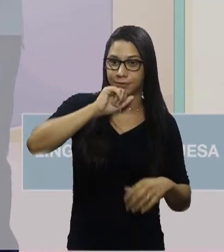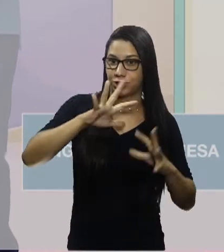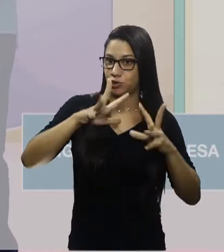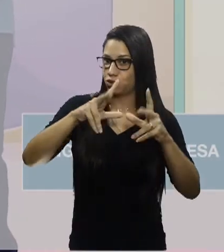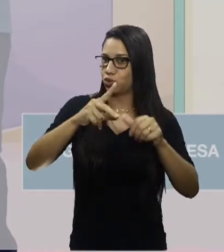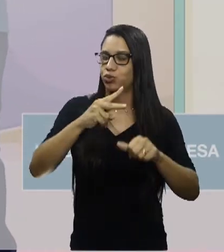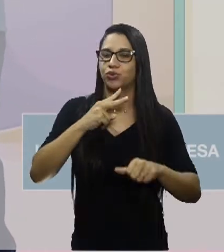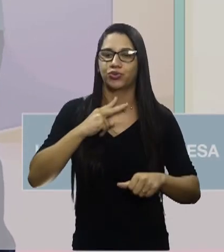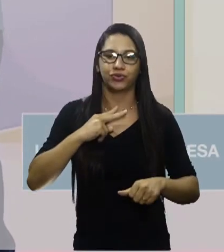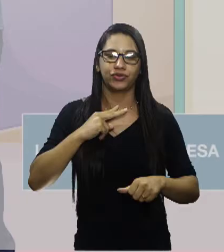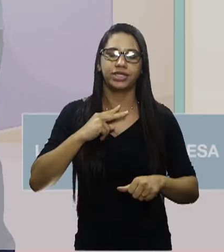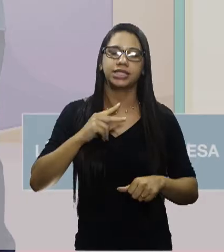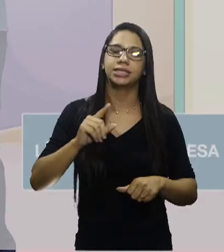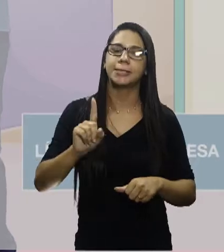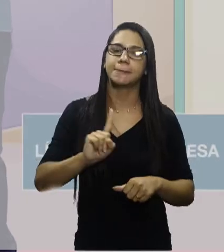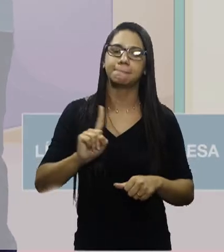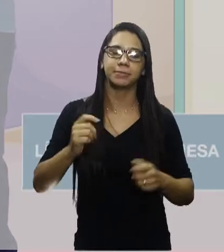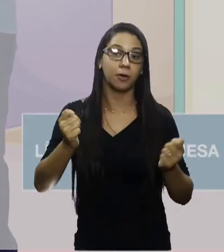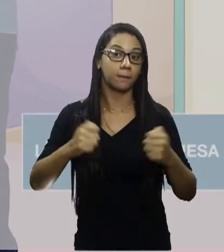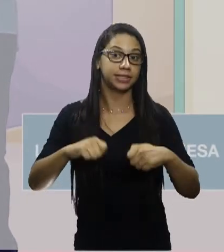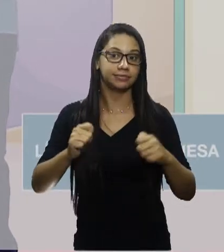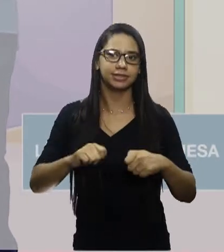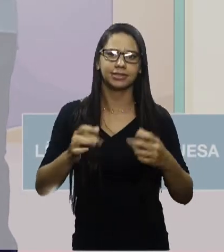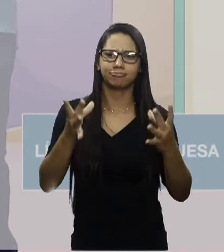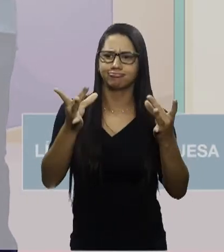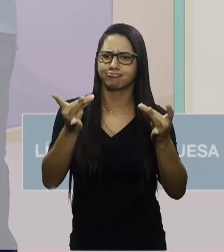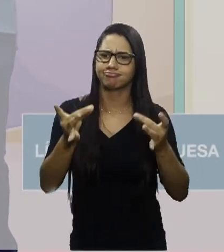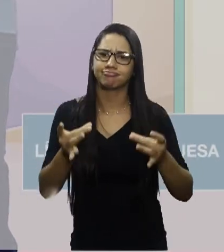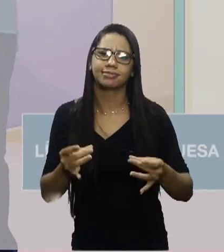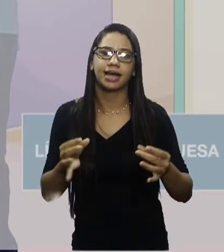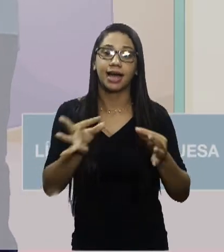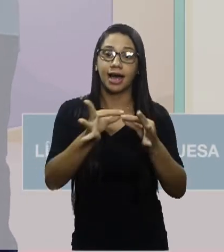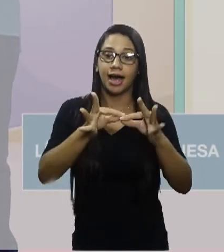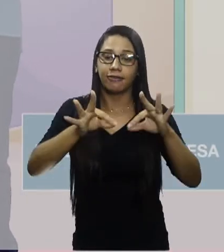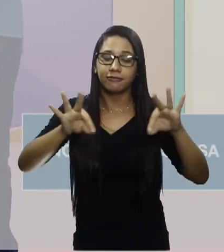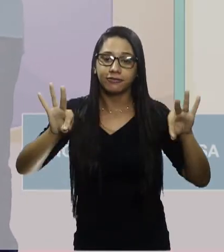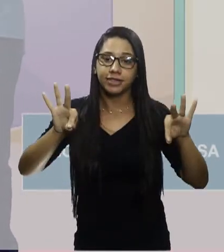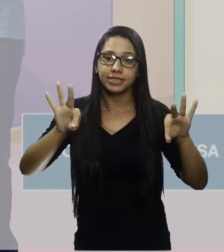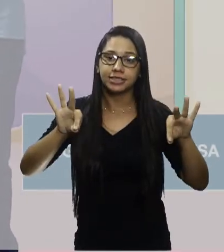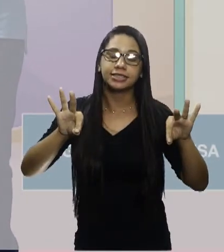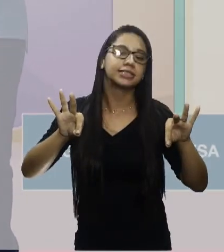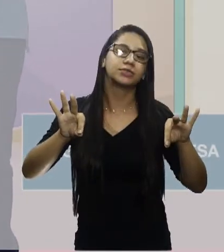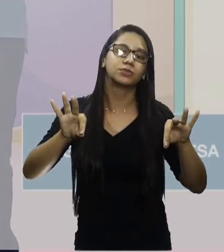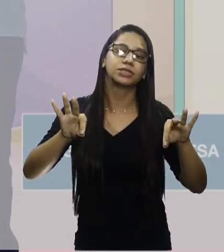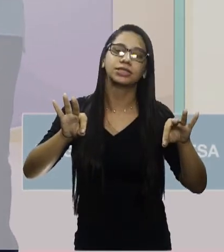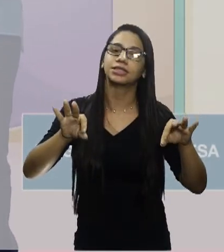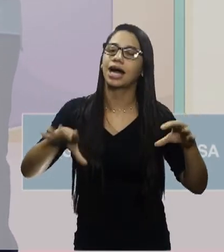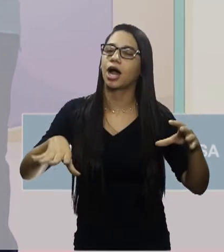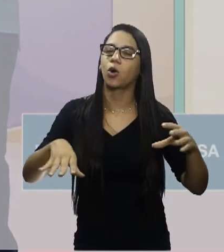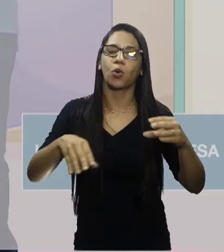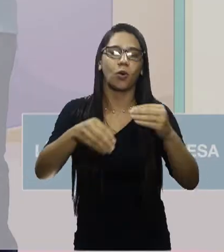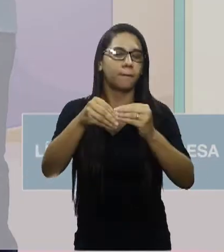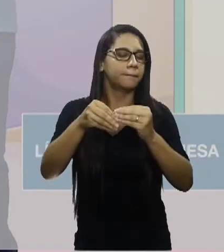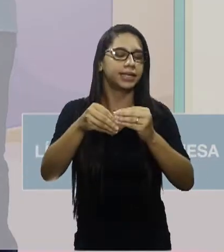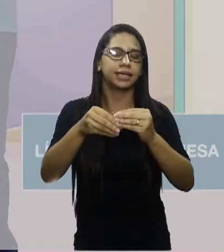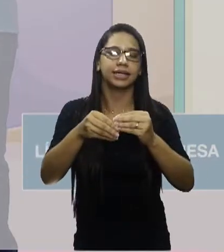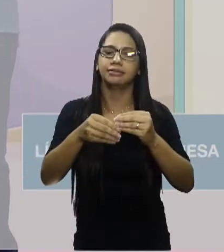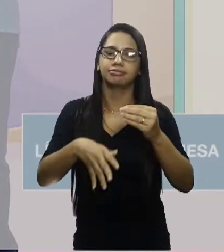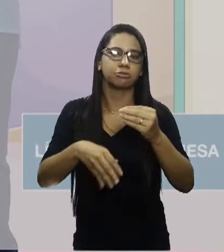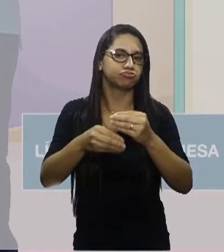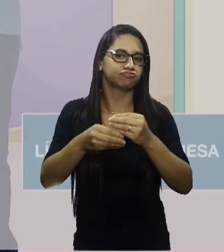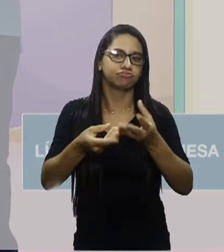A gente não precisa de especificação, a frase, a oração está completa, tem sentido completo.